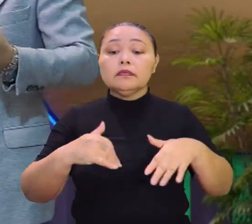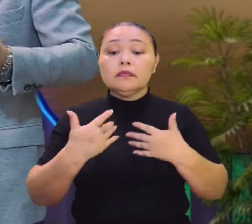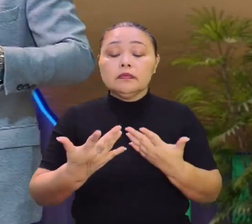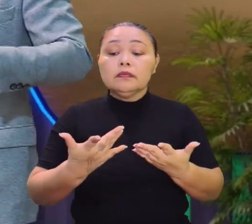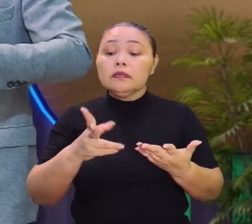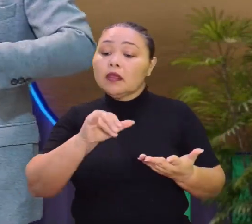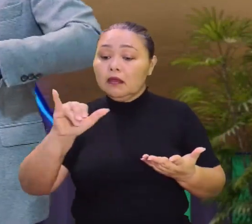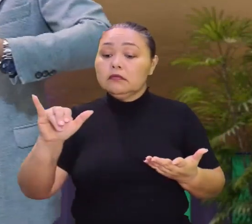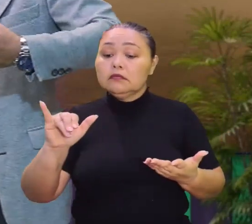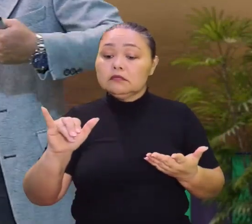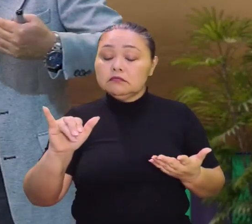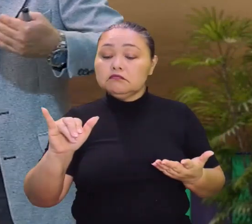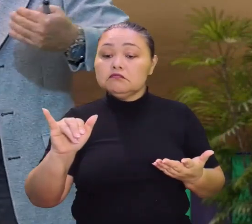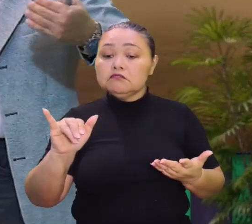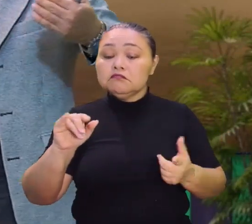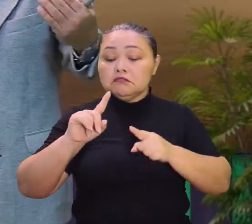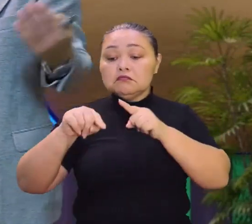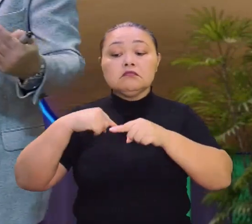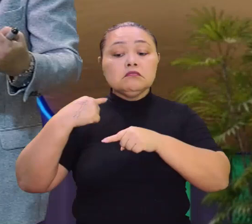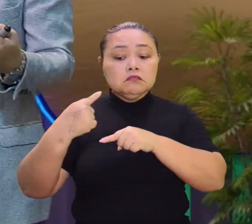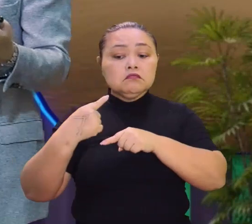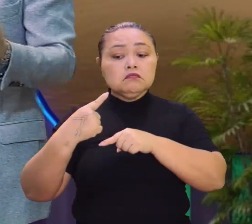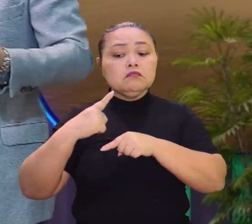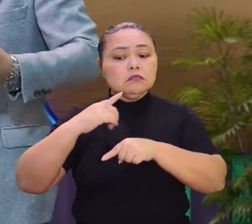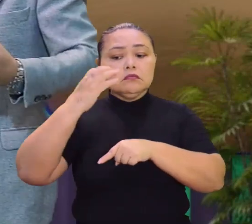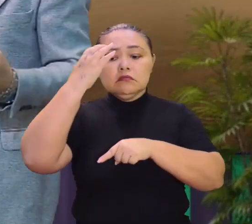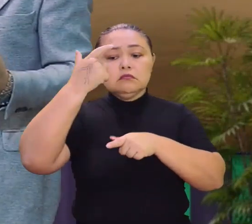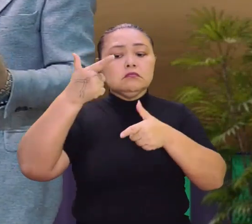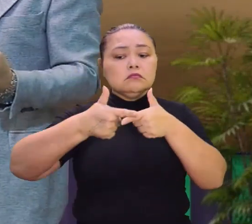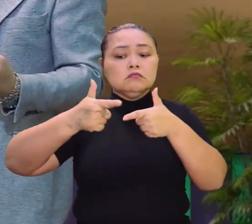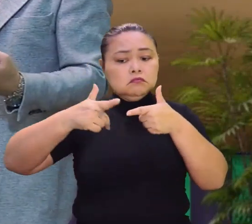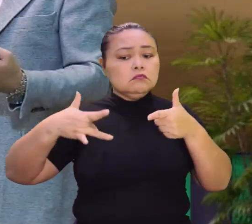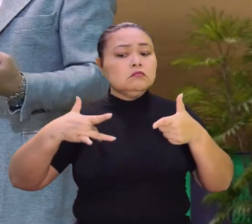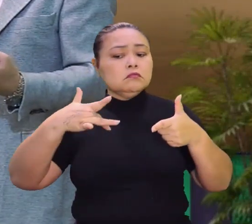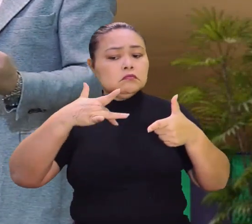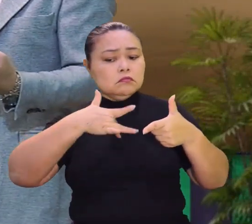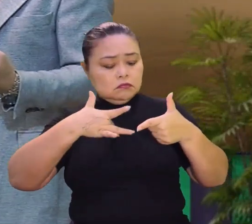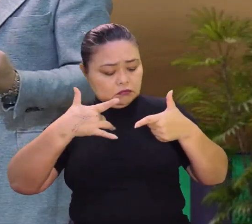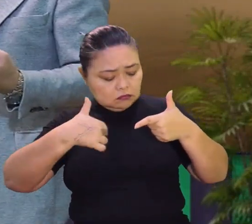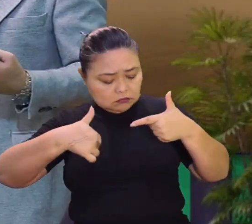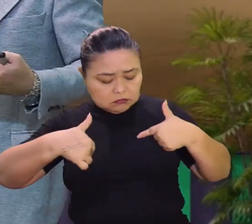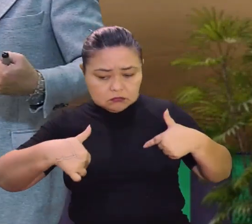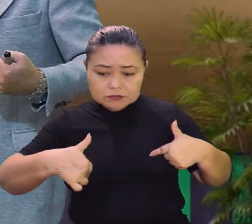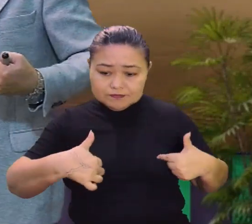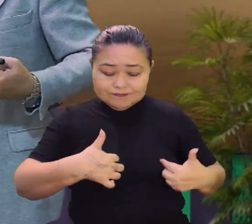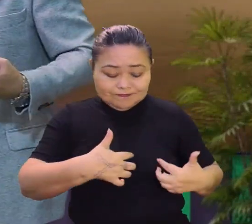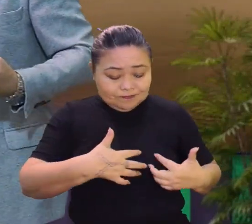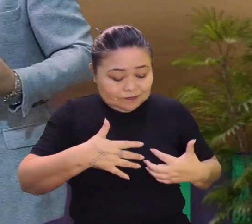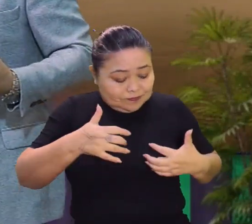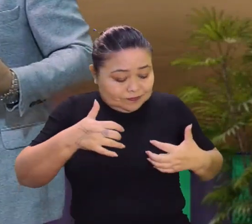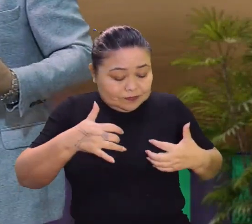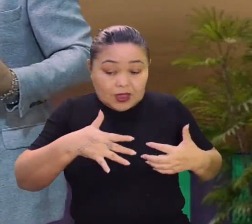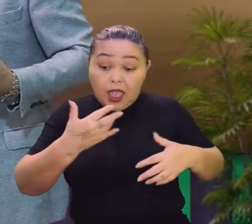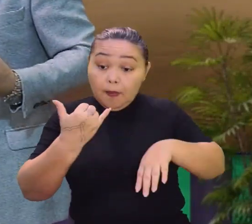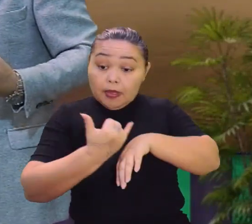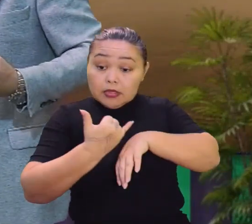Então, vai trazer graves problemas para a saúde do corpo. Vai se armar, como é um metal pesado,